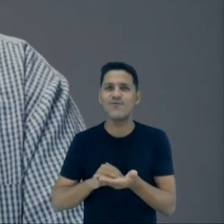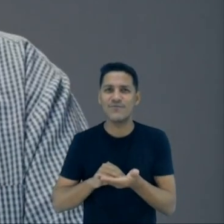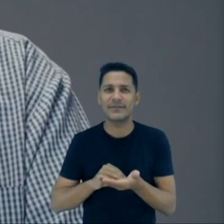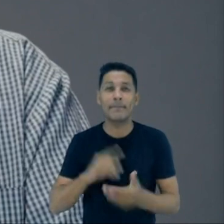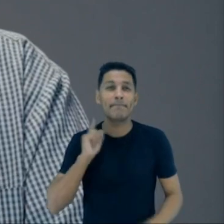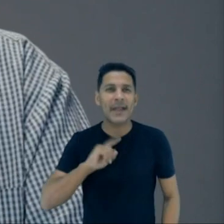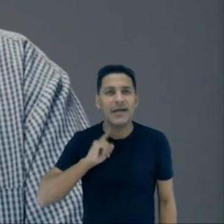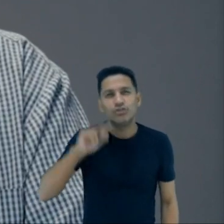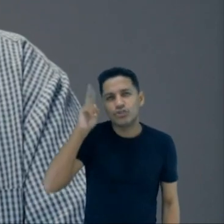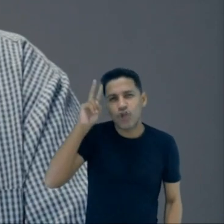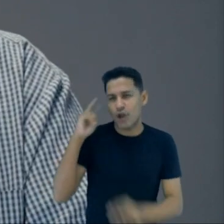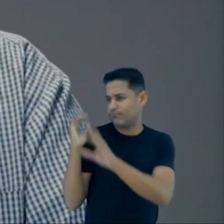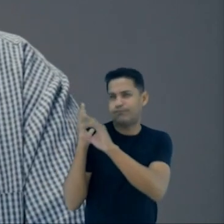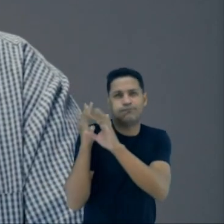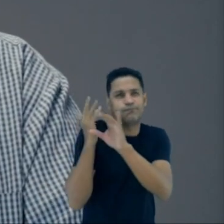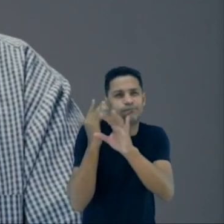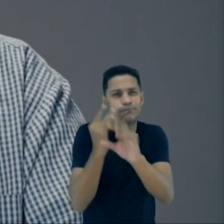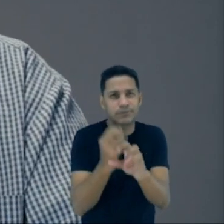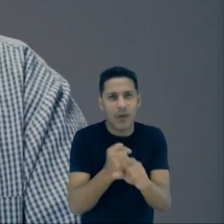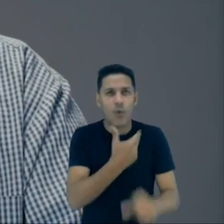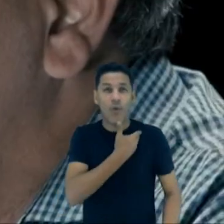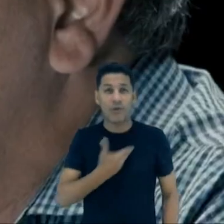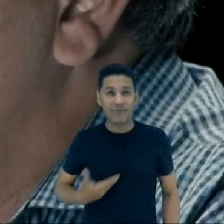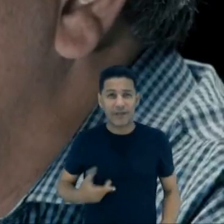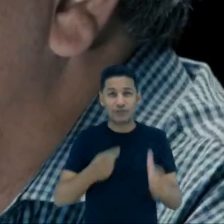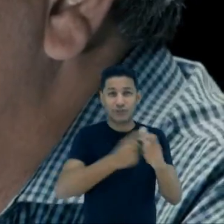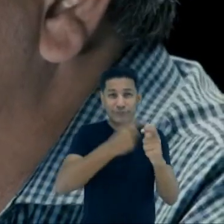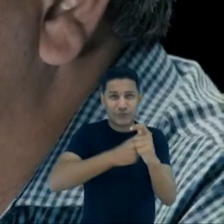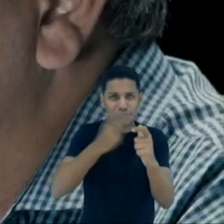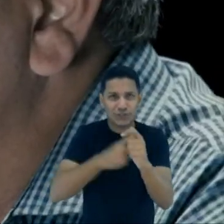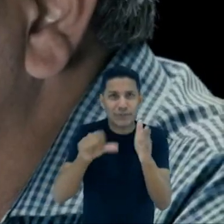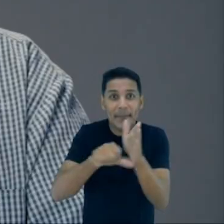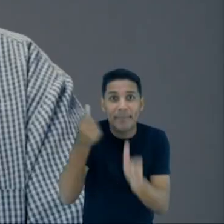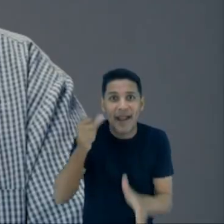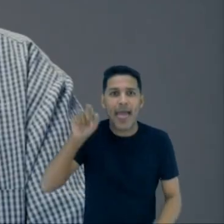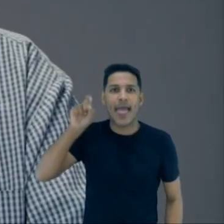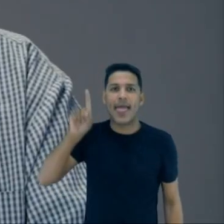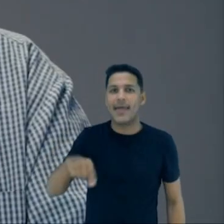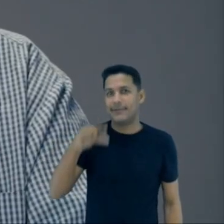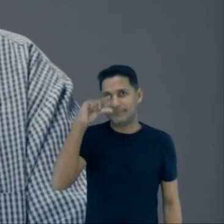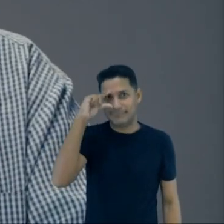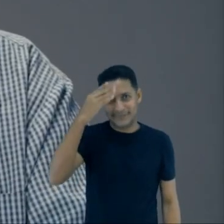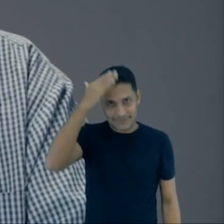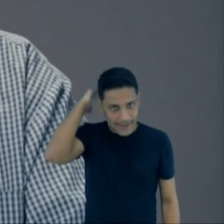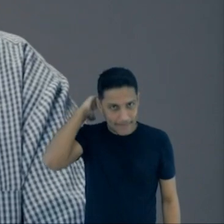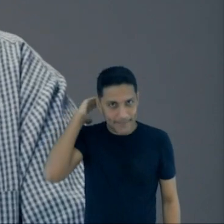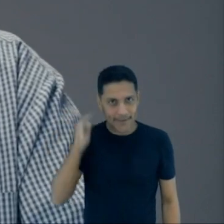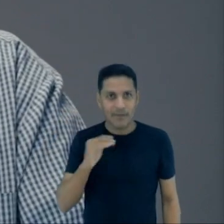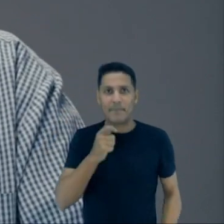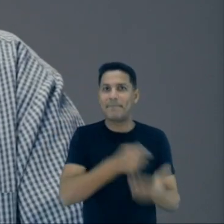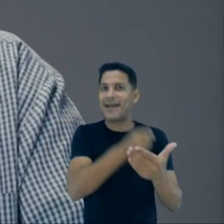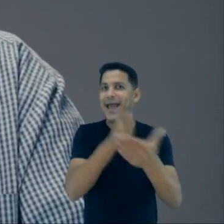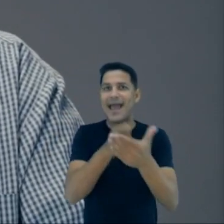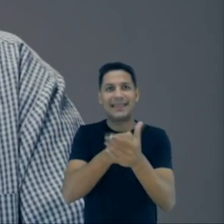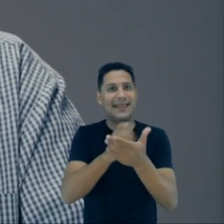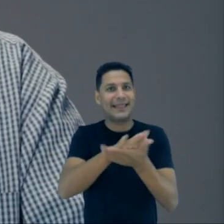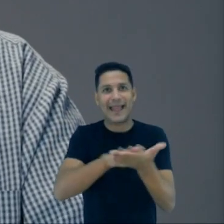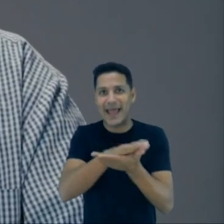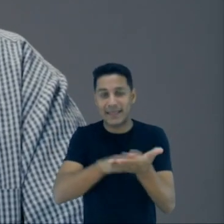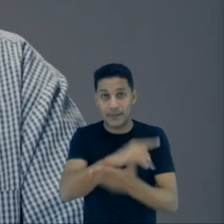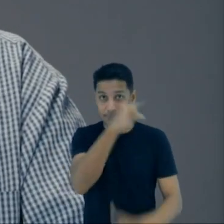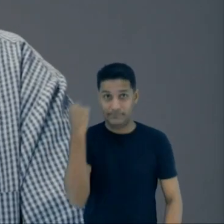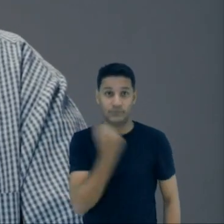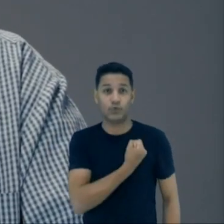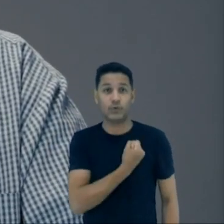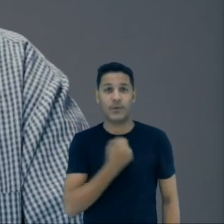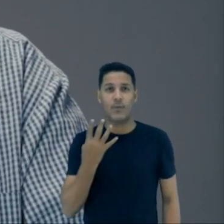Todas as políticas públicas que afetam a sua vida ficam ameaçadas quando o Zema se torna o primeiro governador da